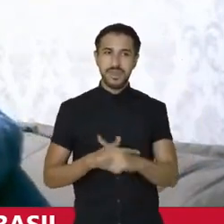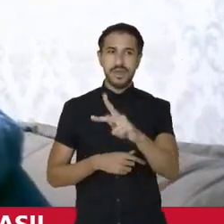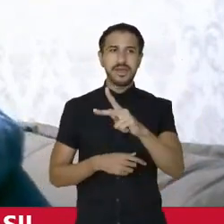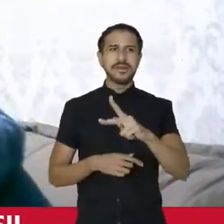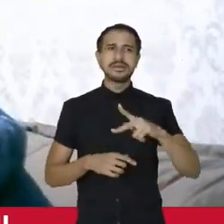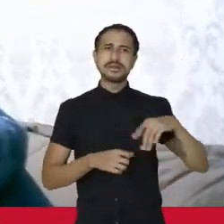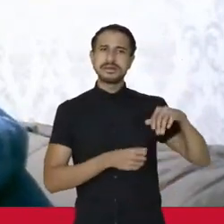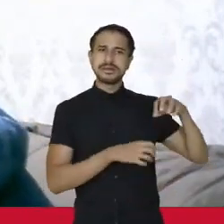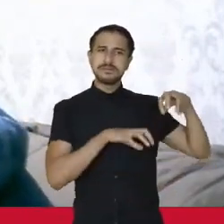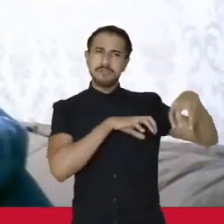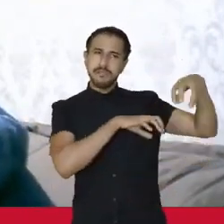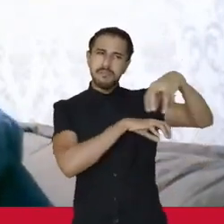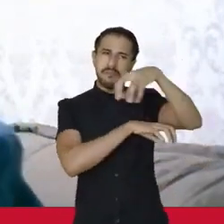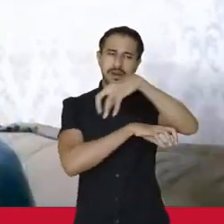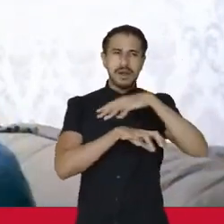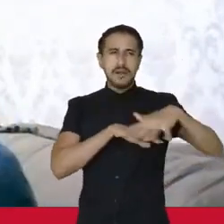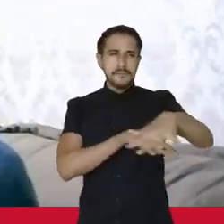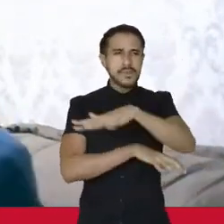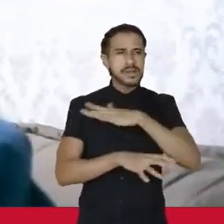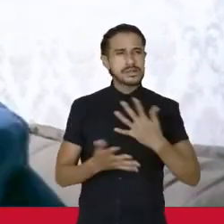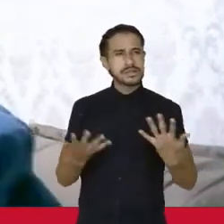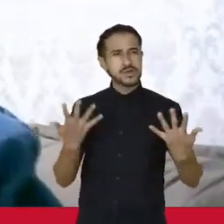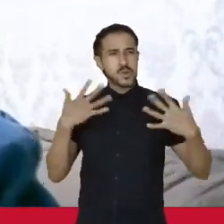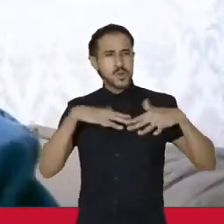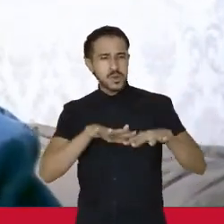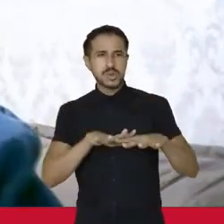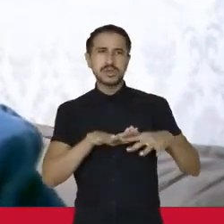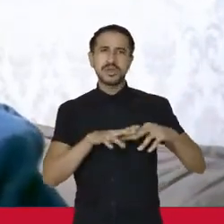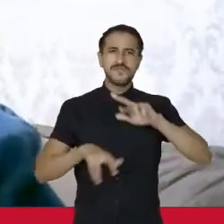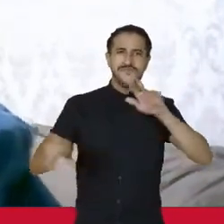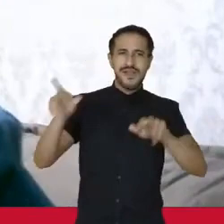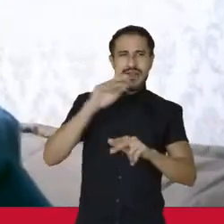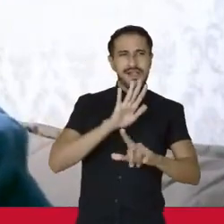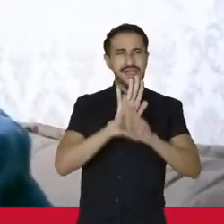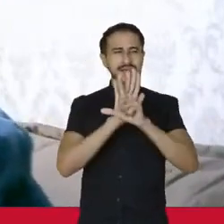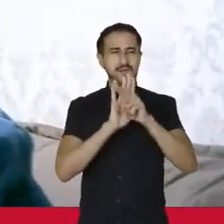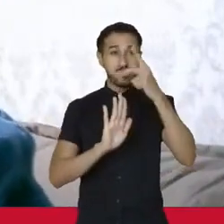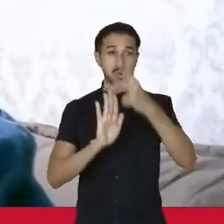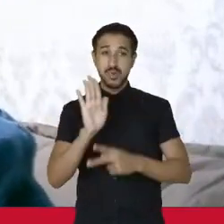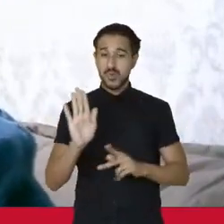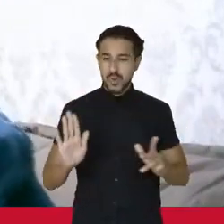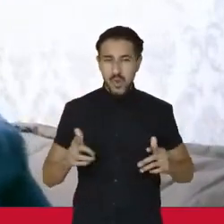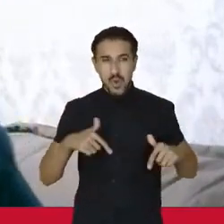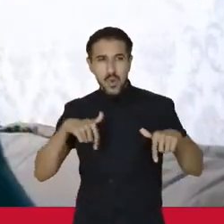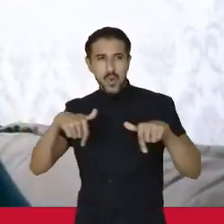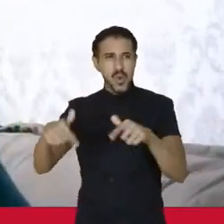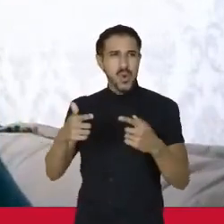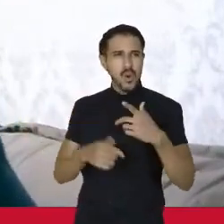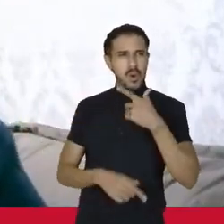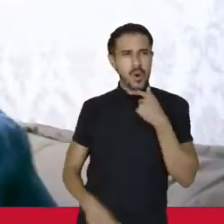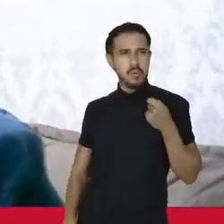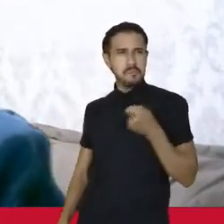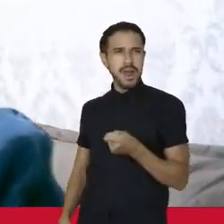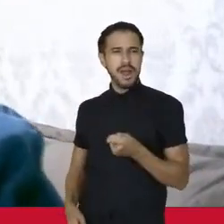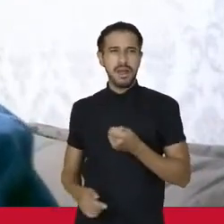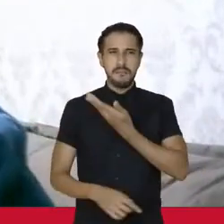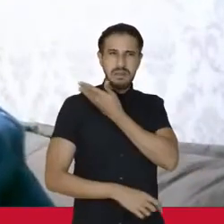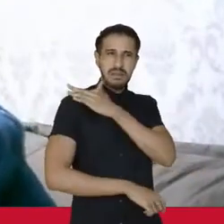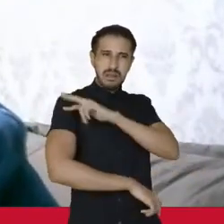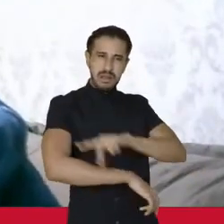espaços mais diversos e inclusivos, com leis e iniciativas que avancem sobre o machismo e o racismo